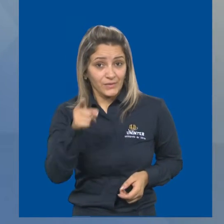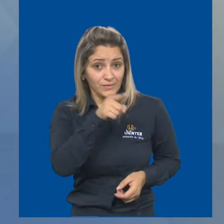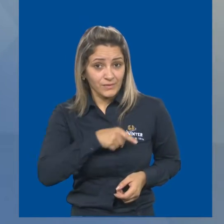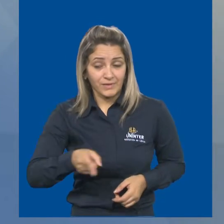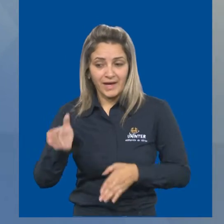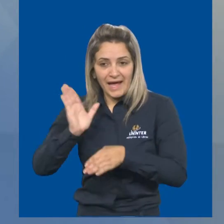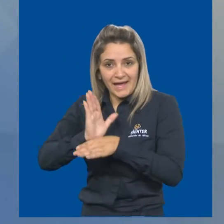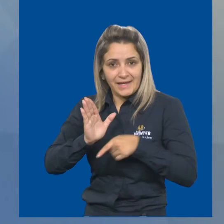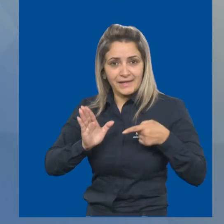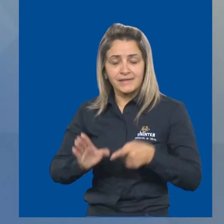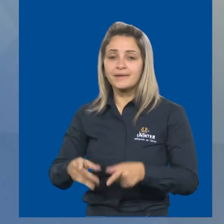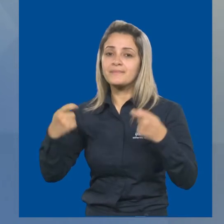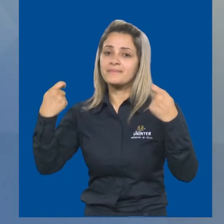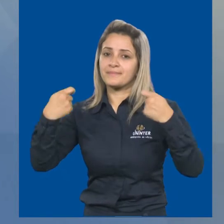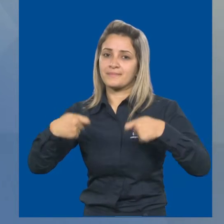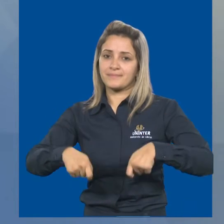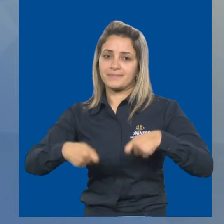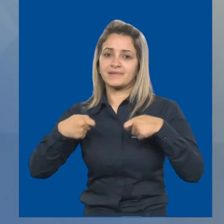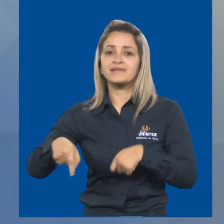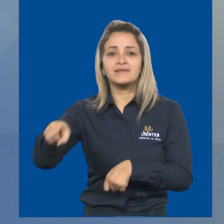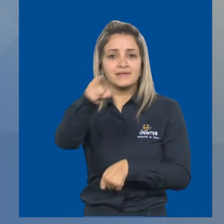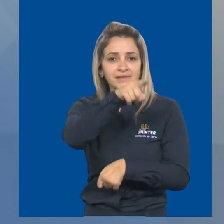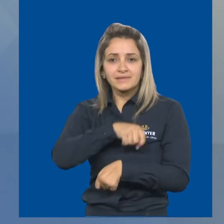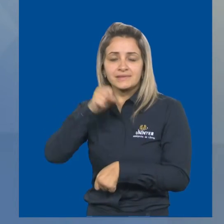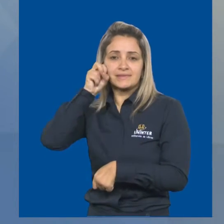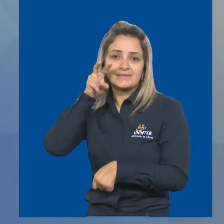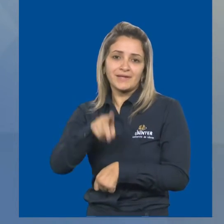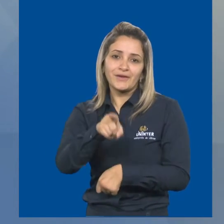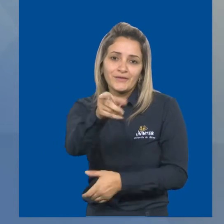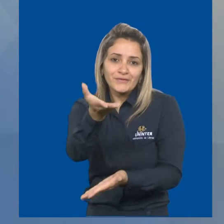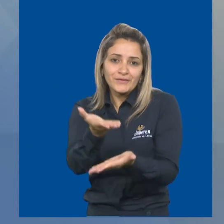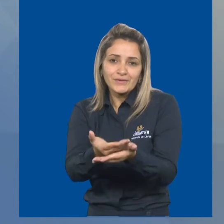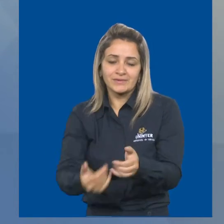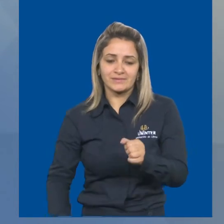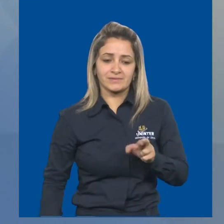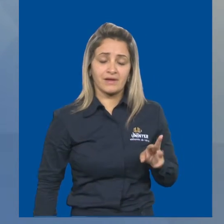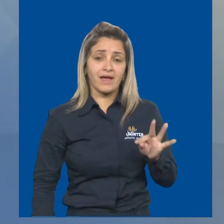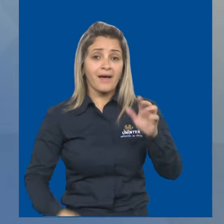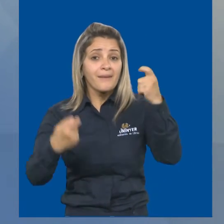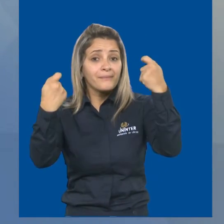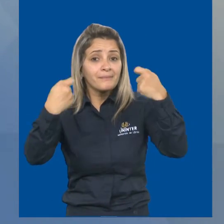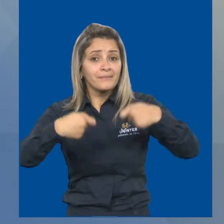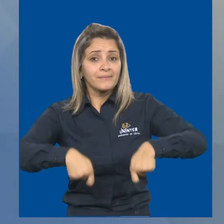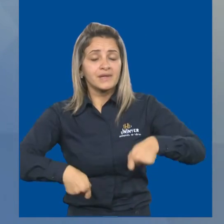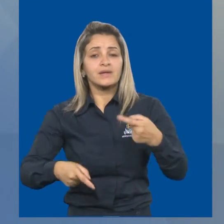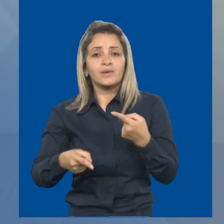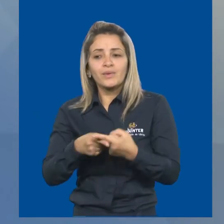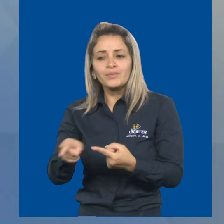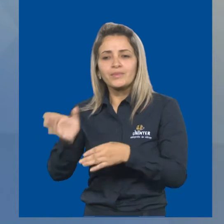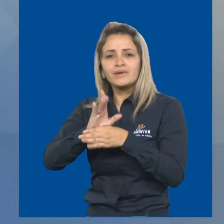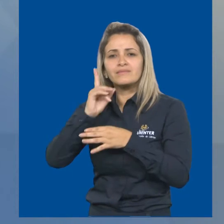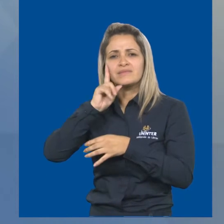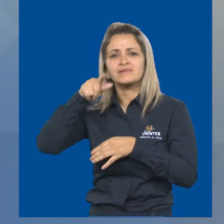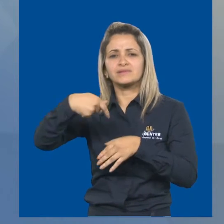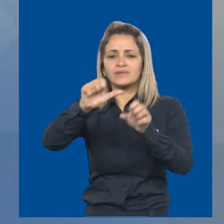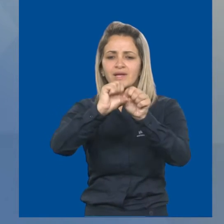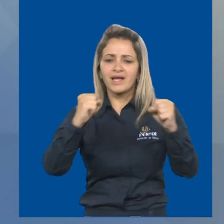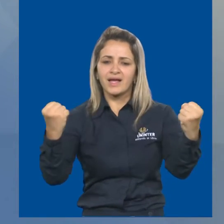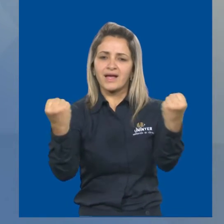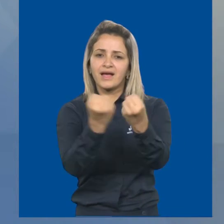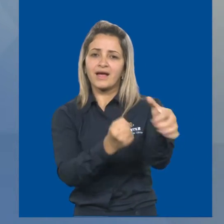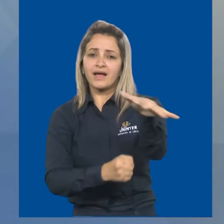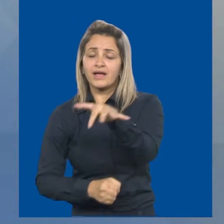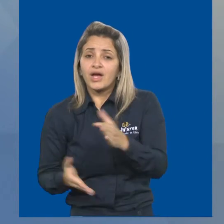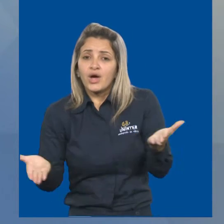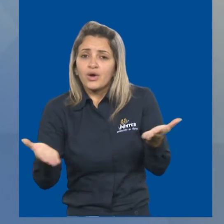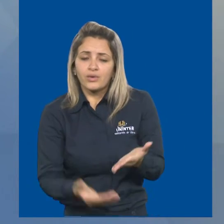filme necessário para o artista e para o estudante de arte, porque nos faz pensar sobre a sociedade e a arte